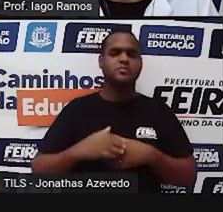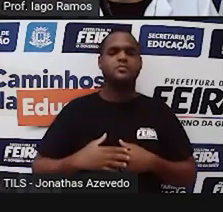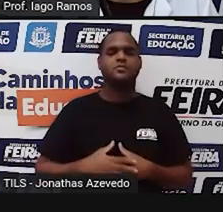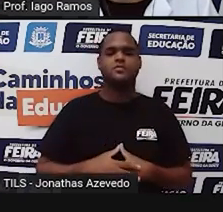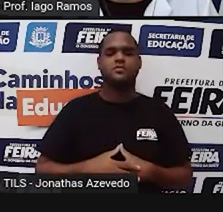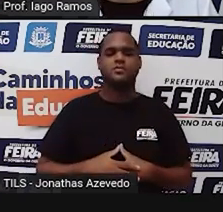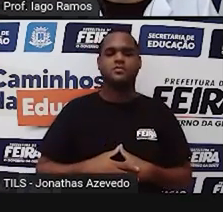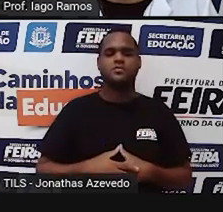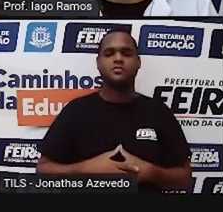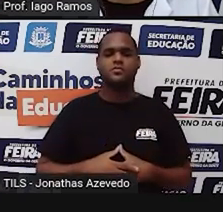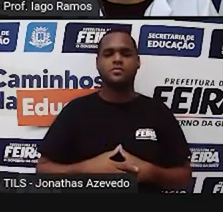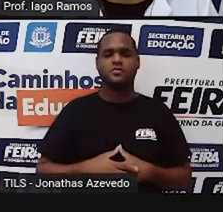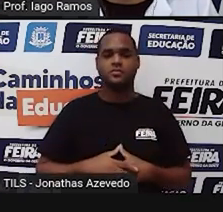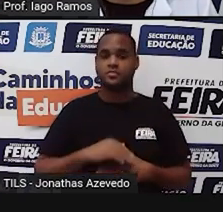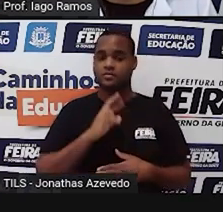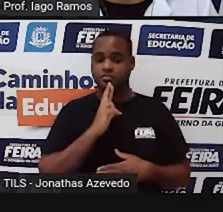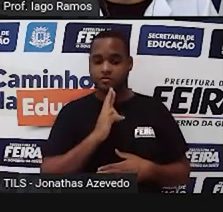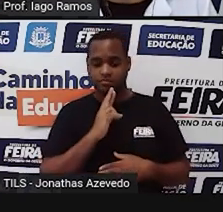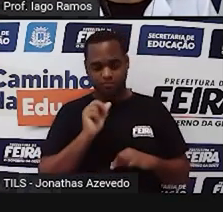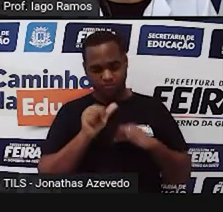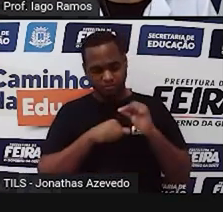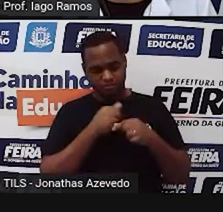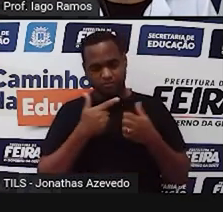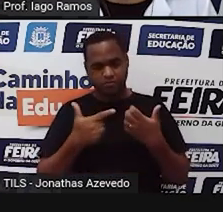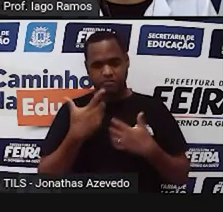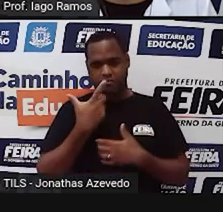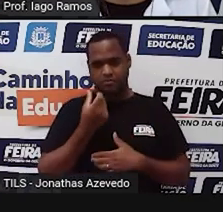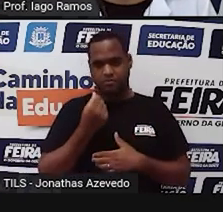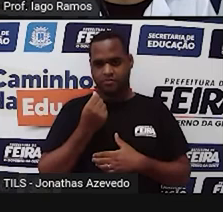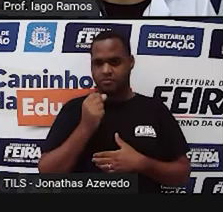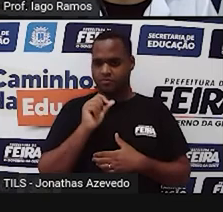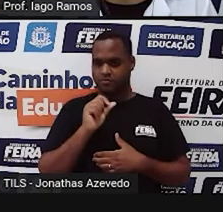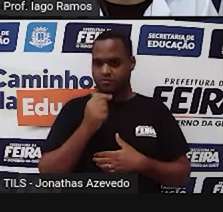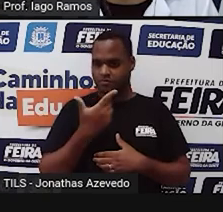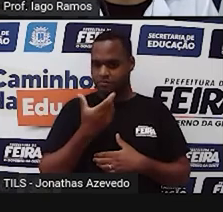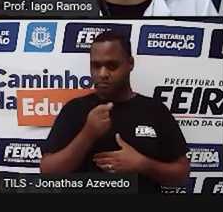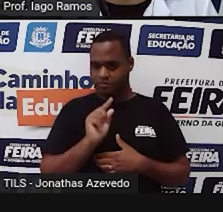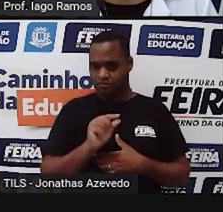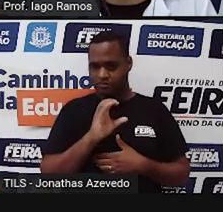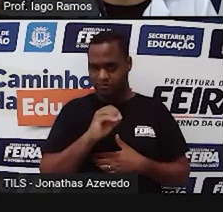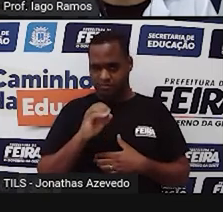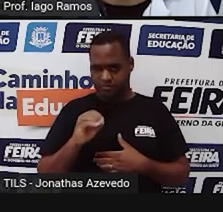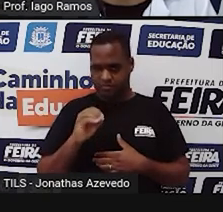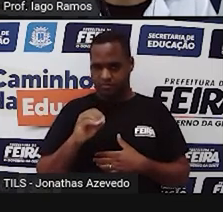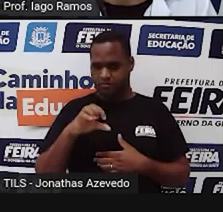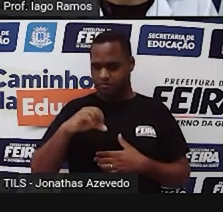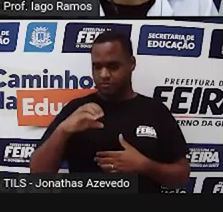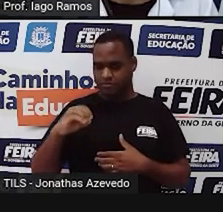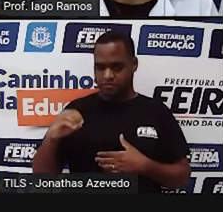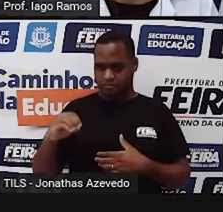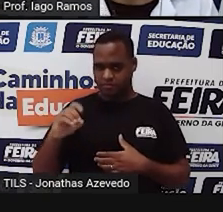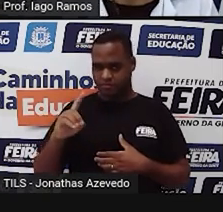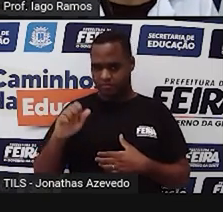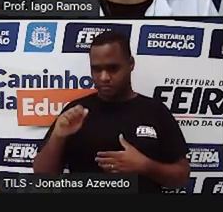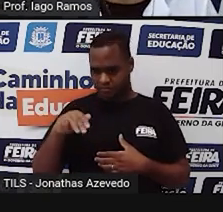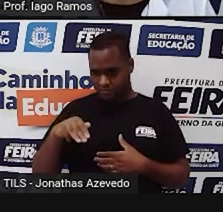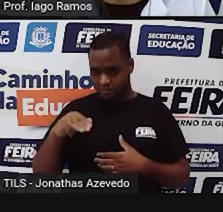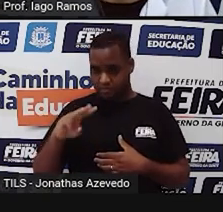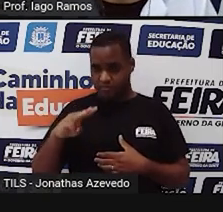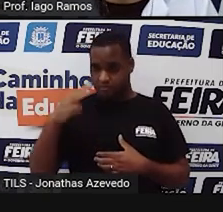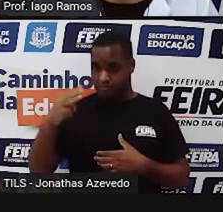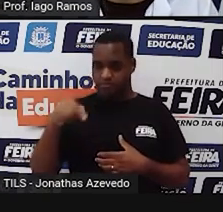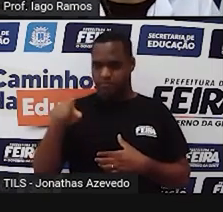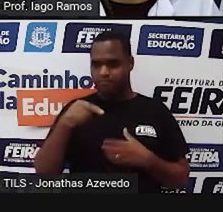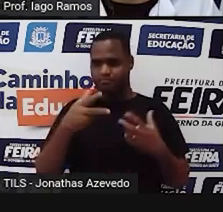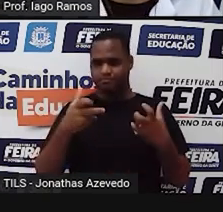O resultado para essa mudança, que é 26.900 decâmetros cúbicos. E aí, a gente já percebe